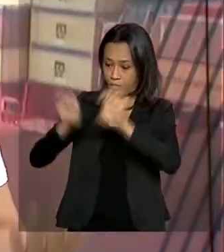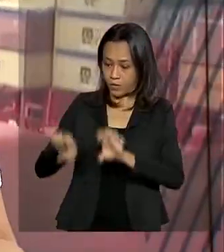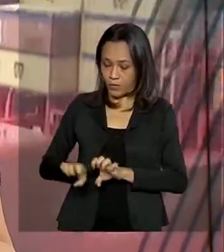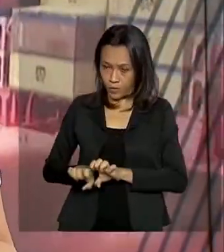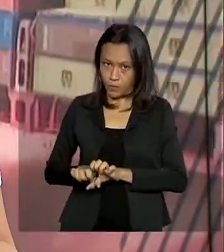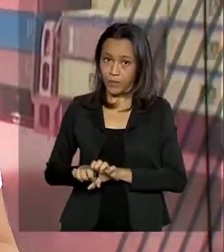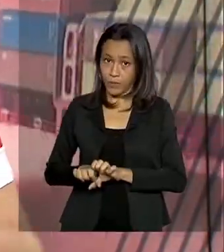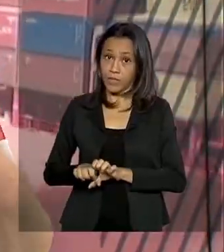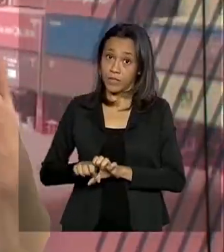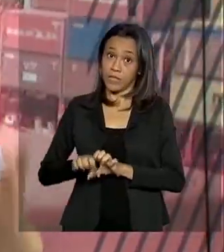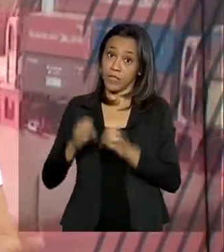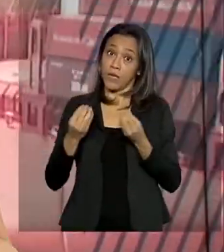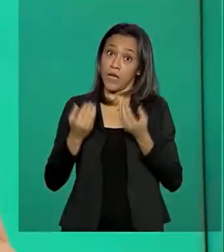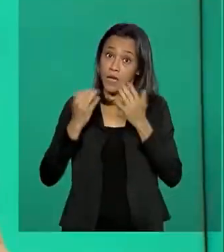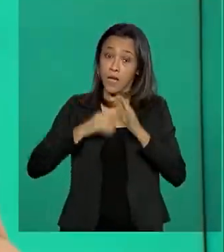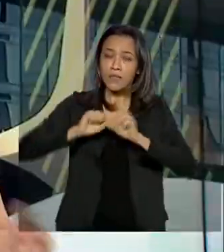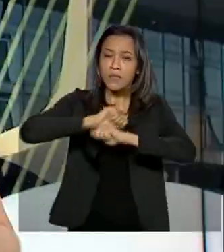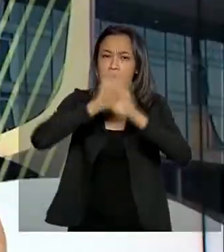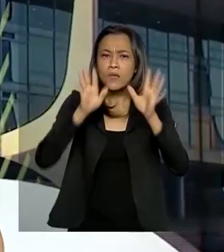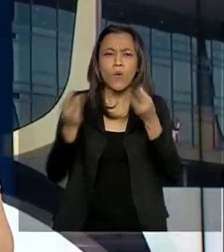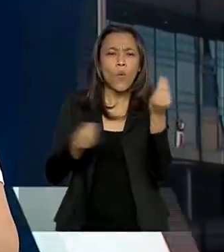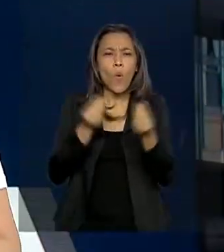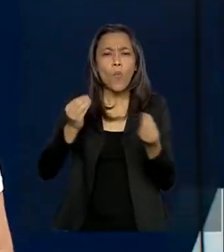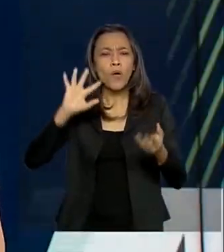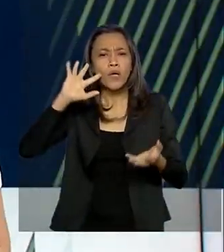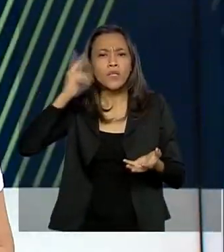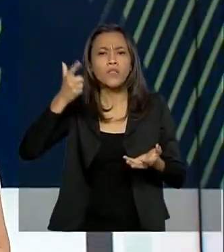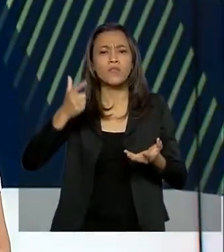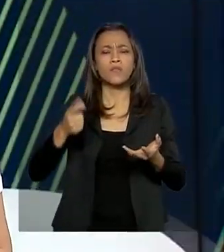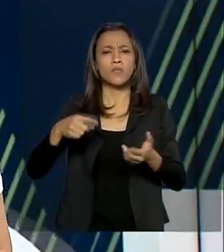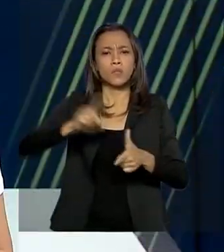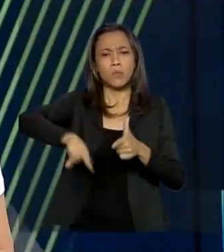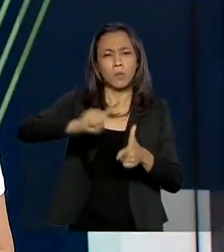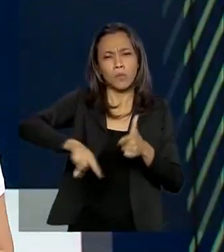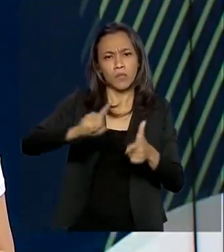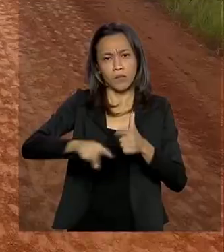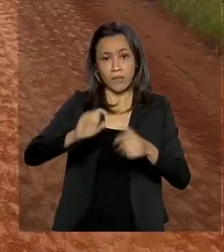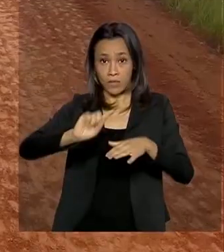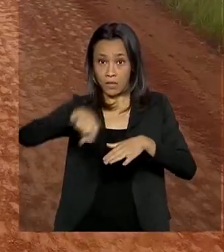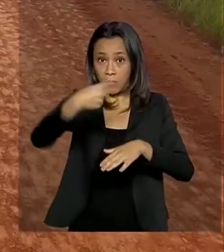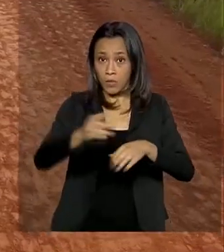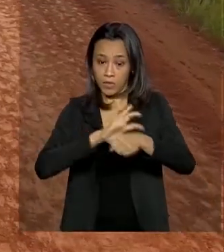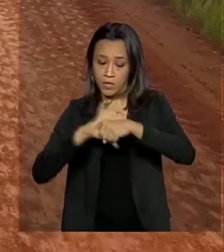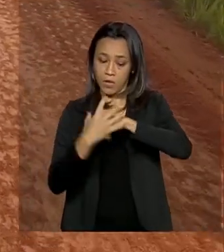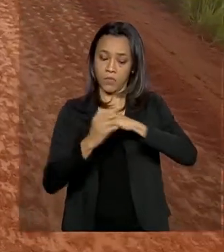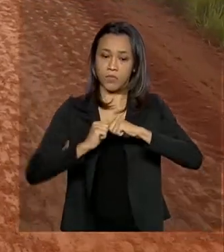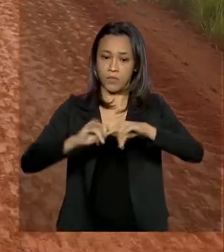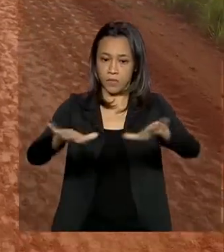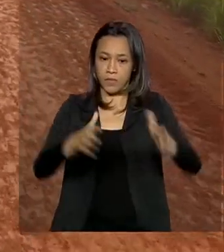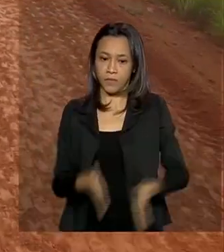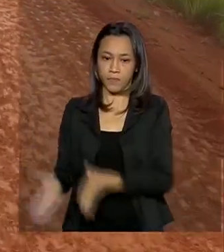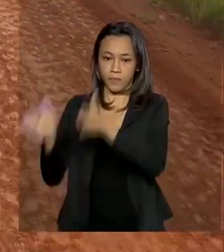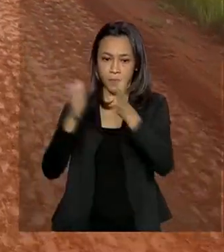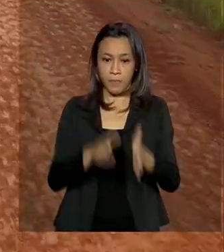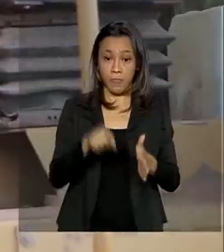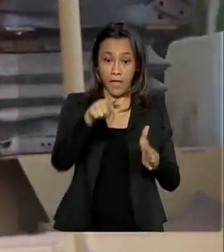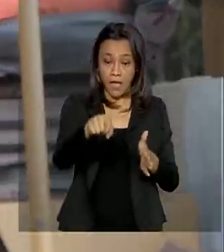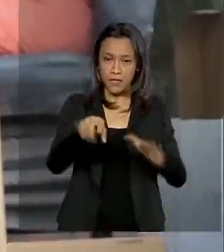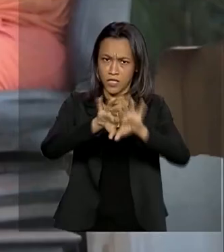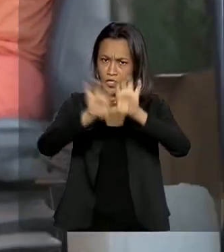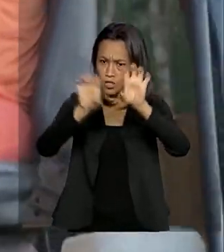do setor para ajudar a vencer a crise pós-pandemia. As obras no setor de